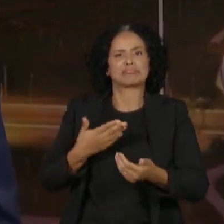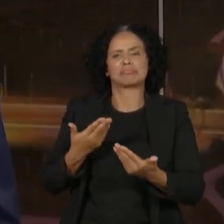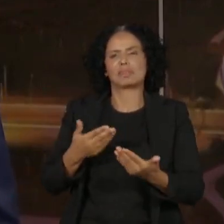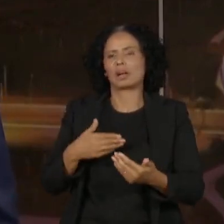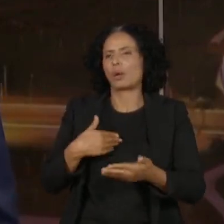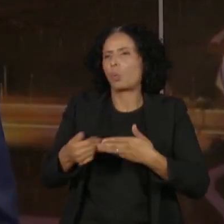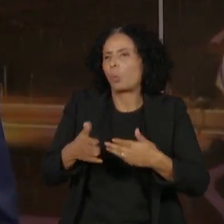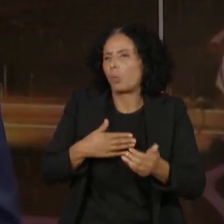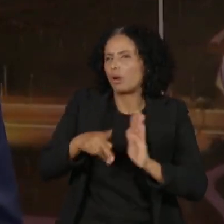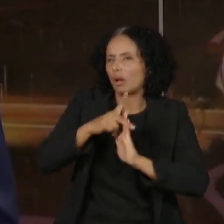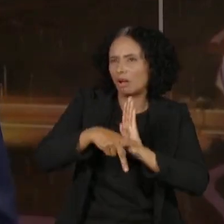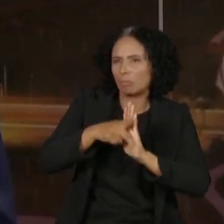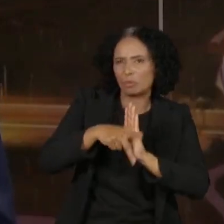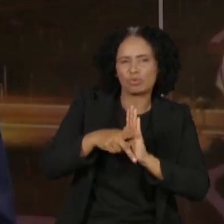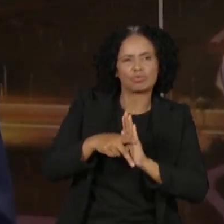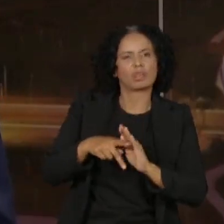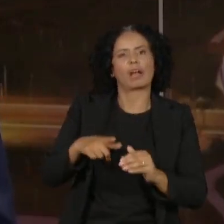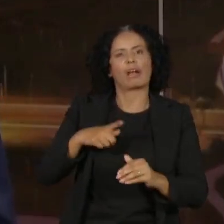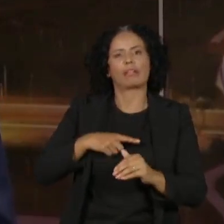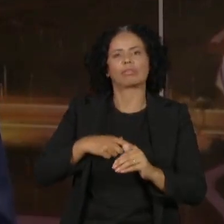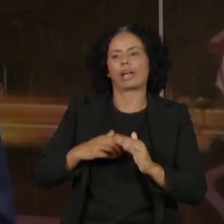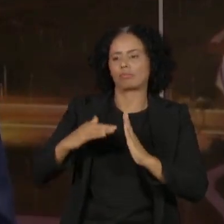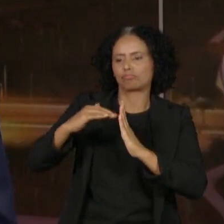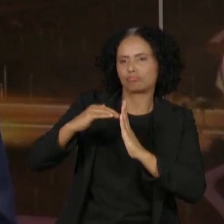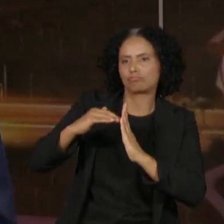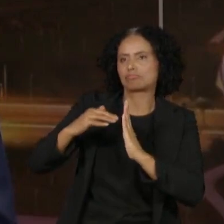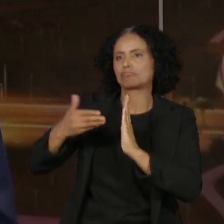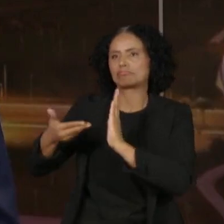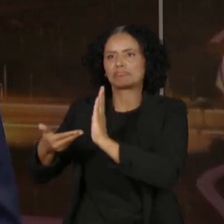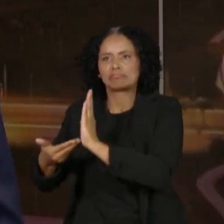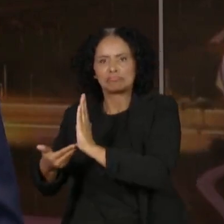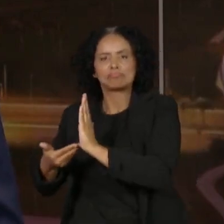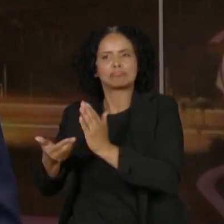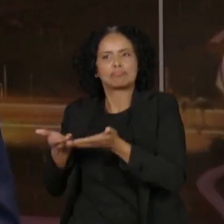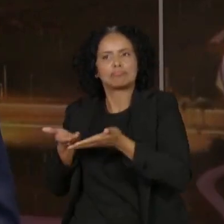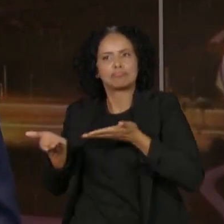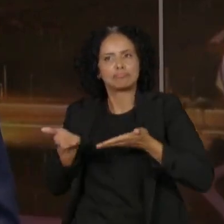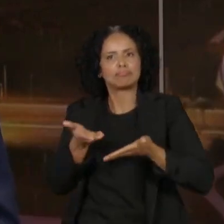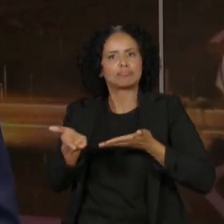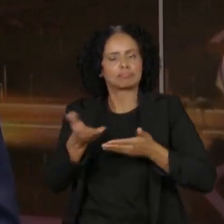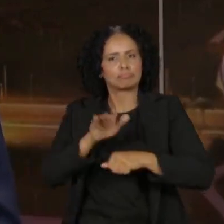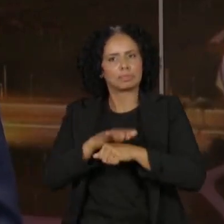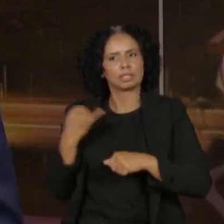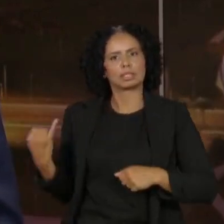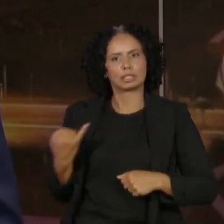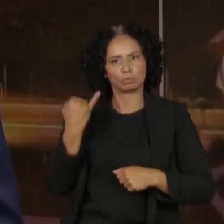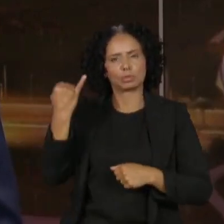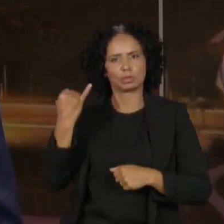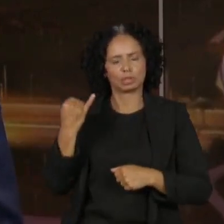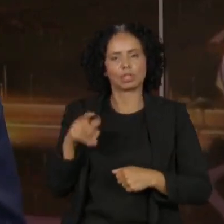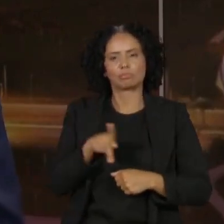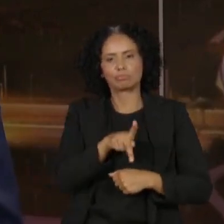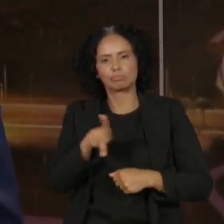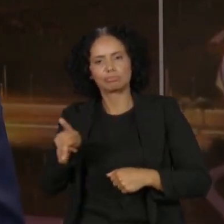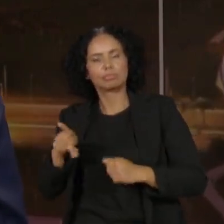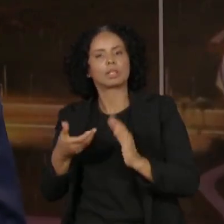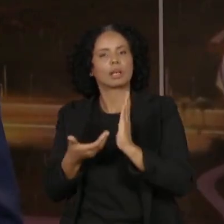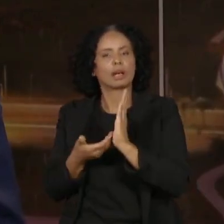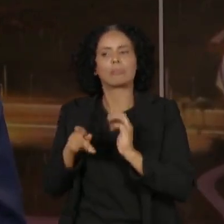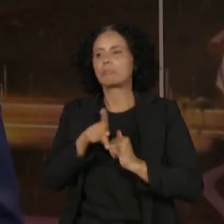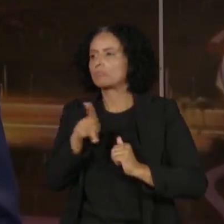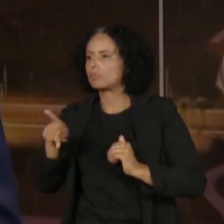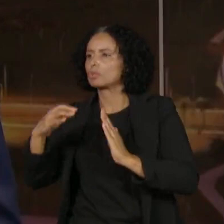tramitando nas duas casas, nós buscaremos intensificar esse diálogo com os dois presidentes e com as comissões